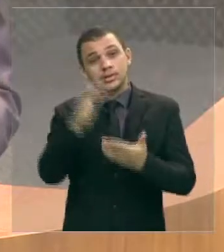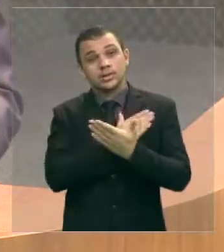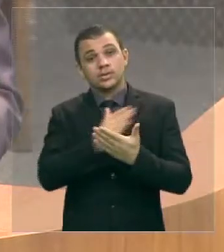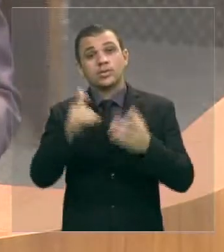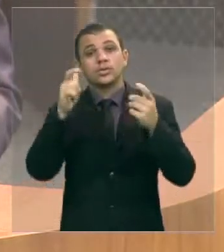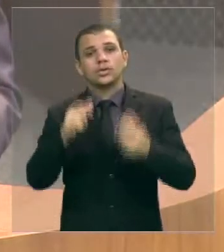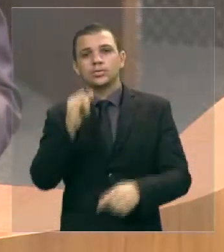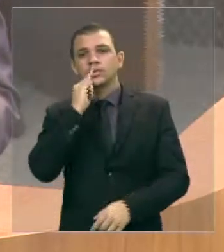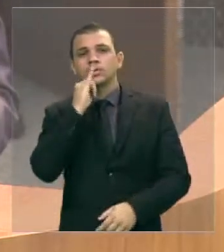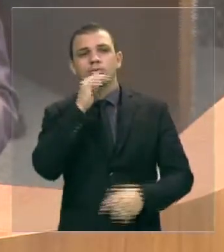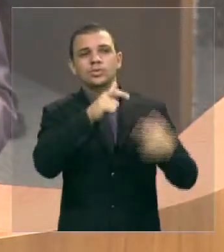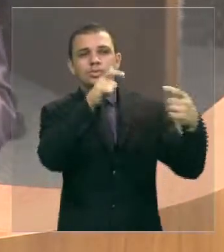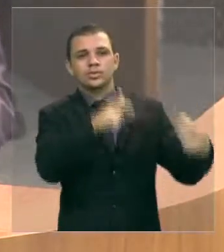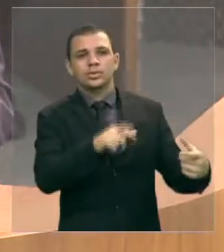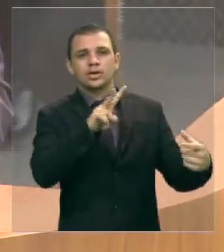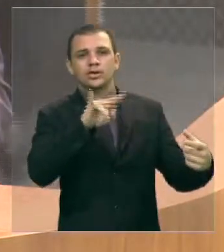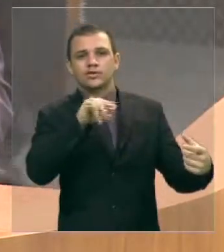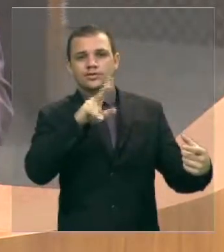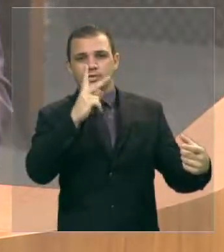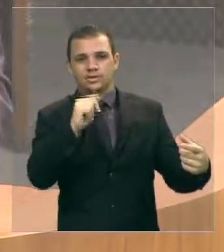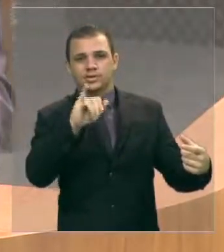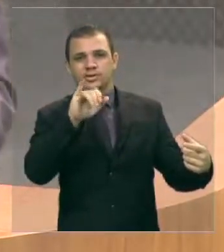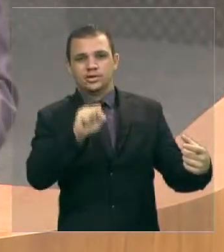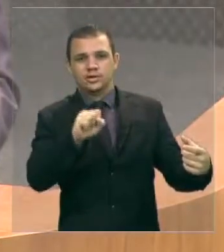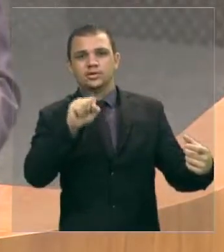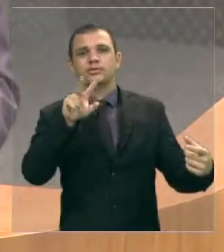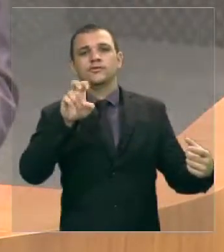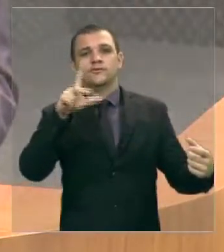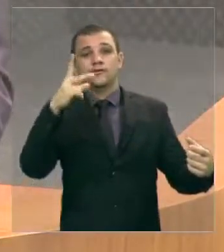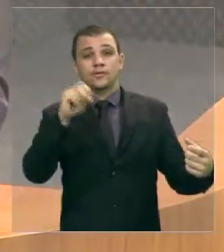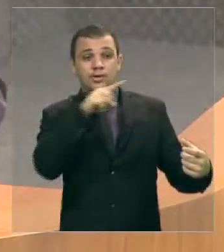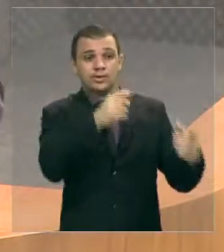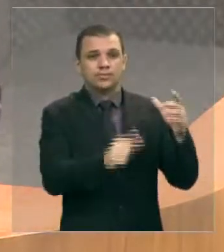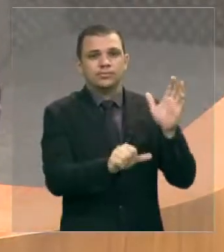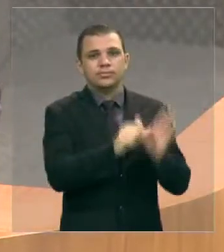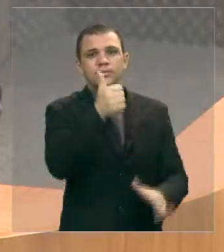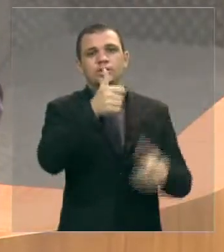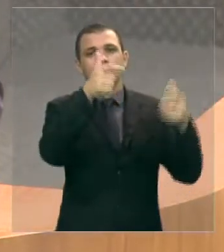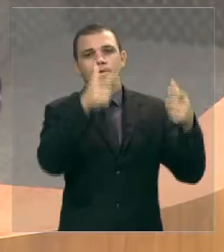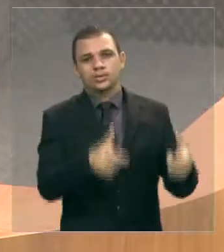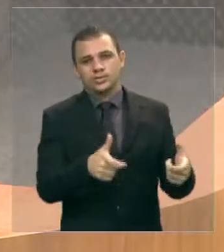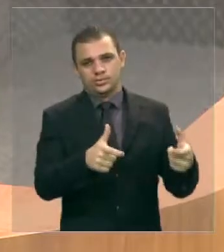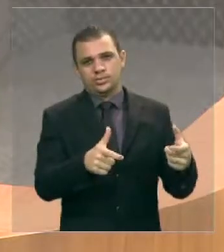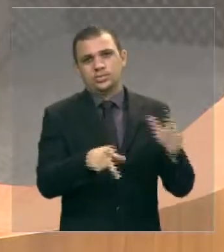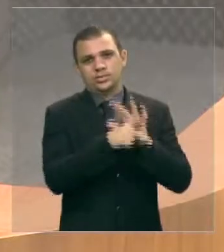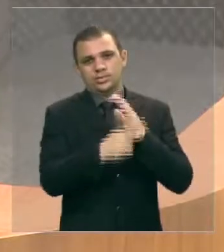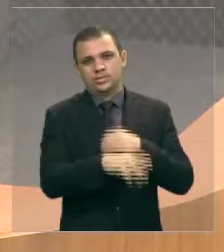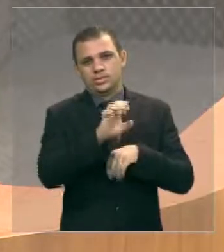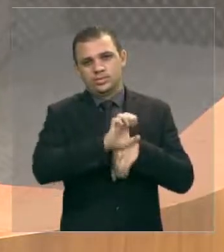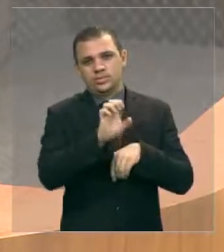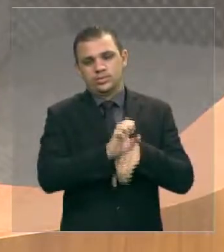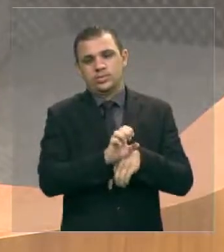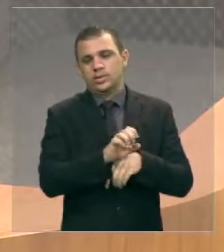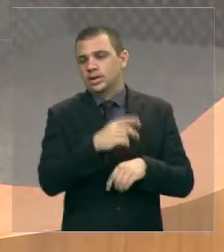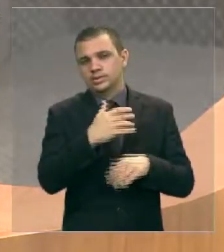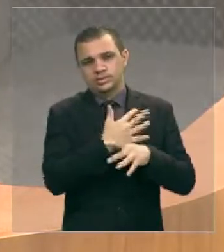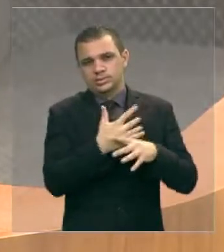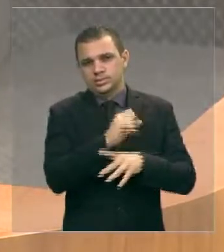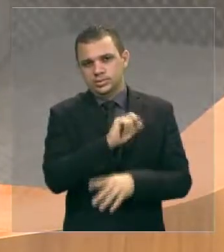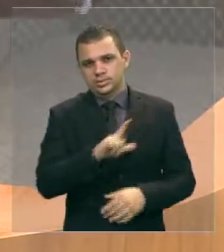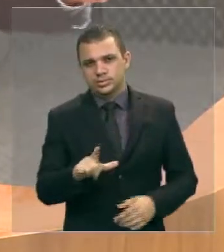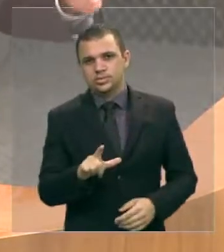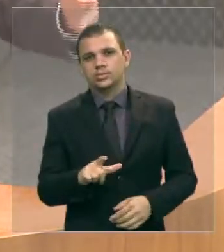o Vinhais Velho que é marco de fundação de São Luís do Maranhão é o bairro mais antigo da nossa cidade e assim